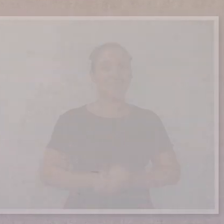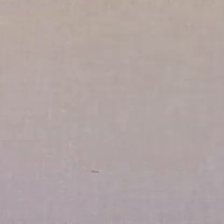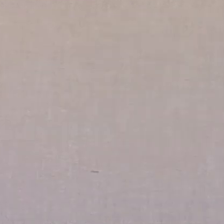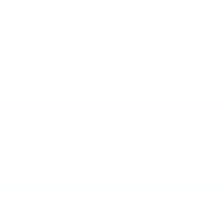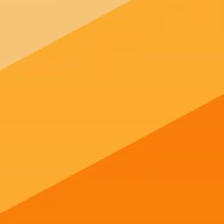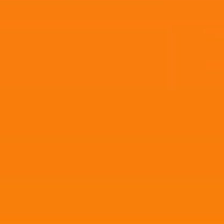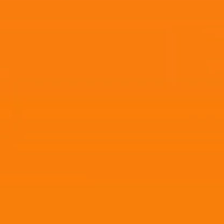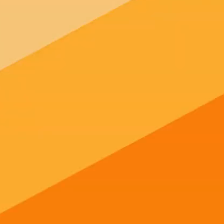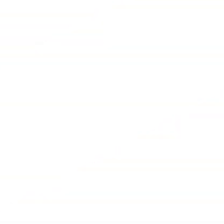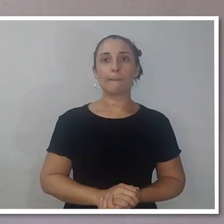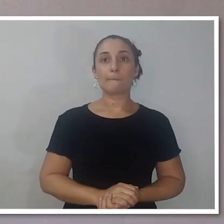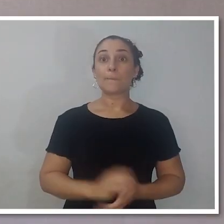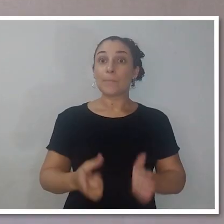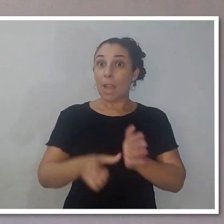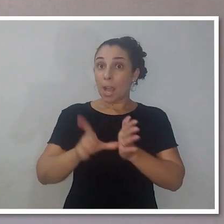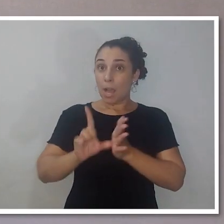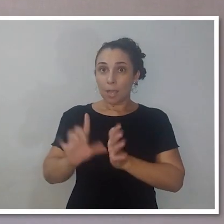costas.